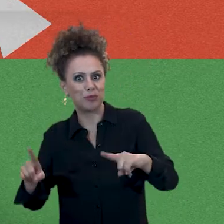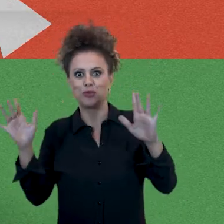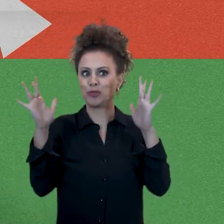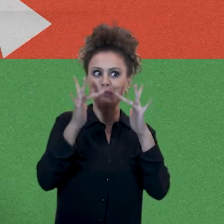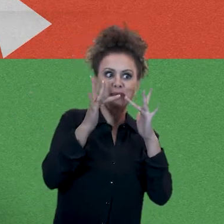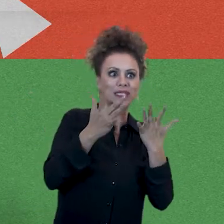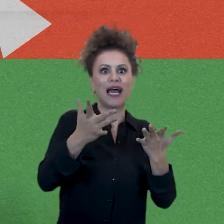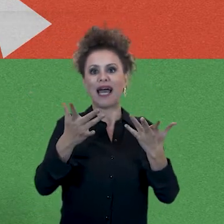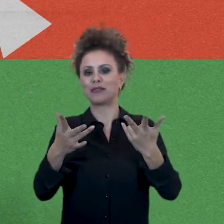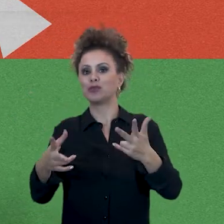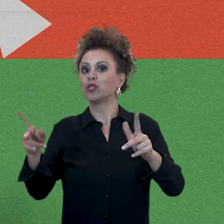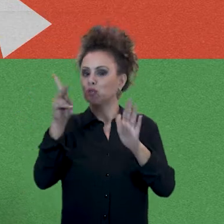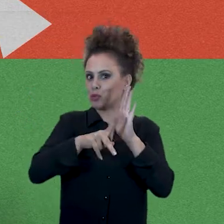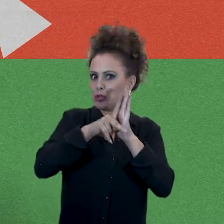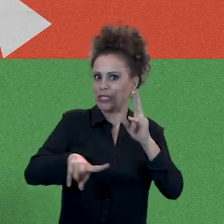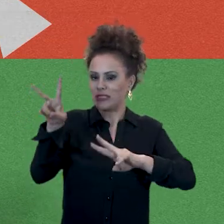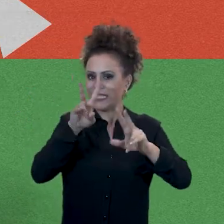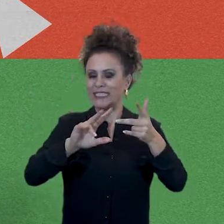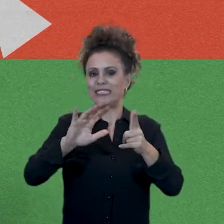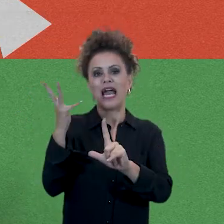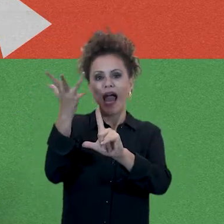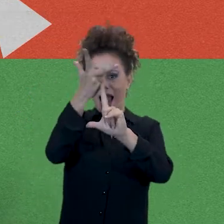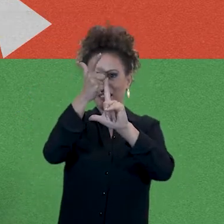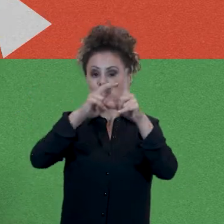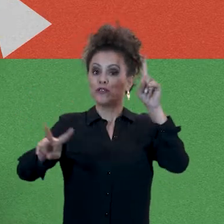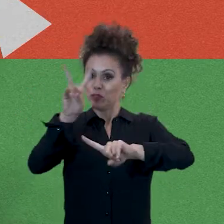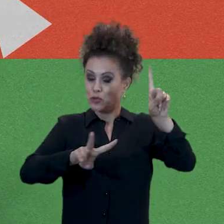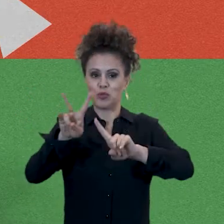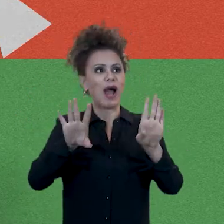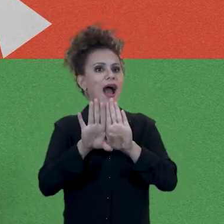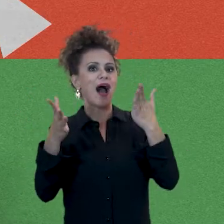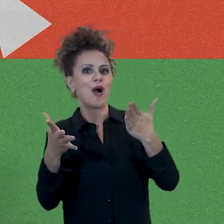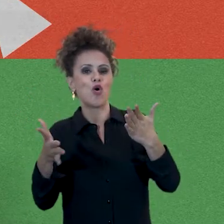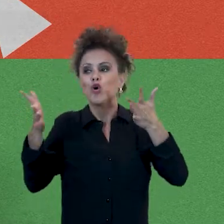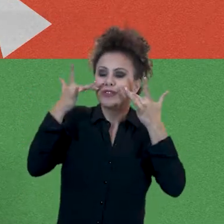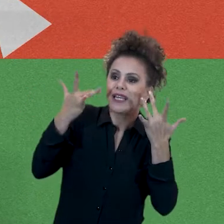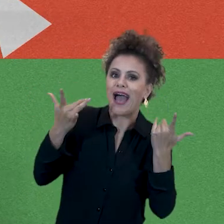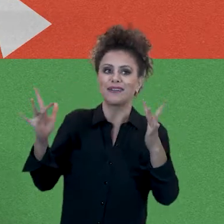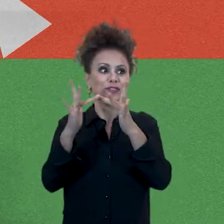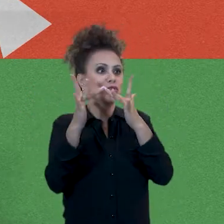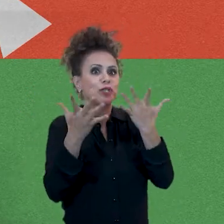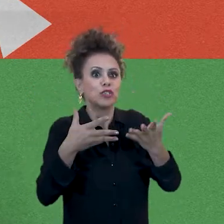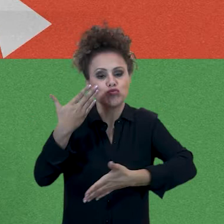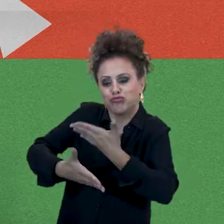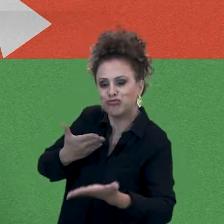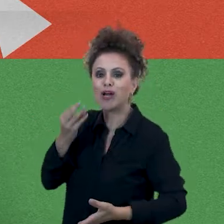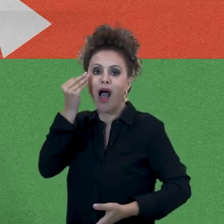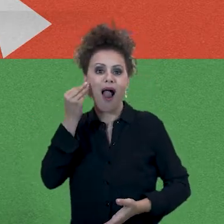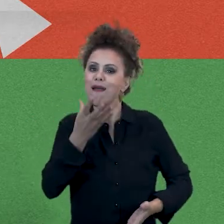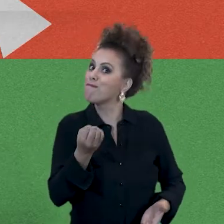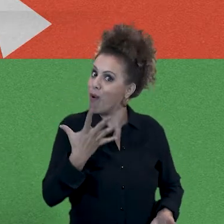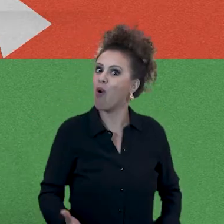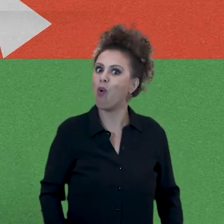como também com a galera das Artes Visuais, com o pessoal do teatro, né? E essa troca de experiências,